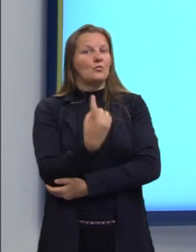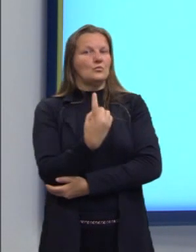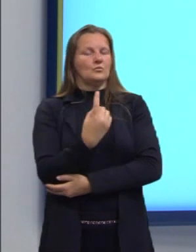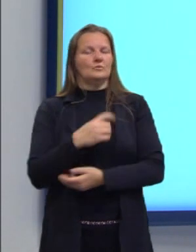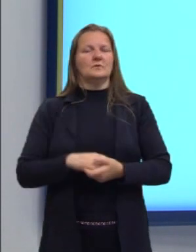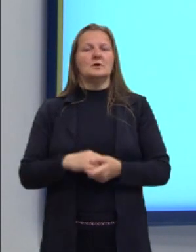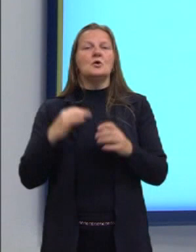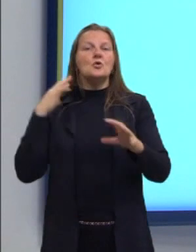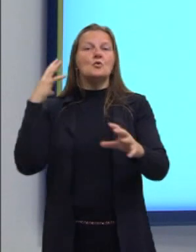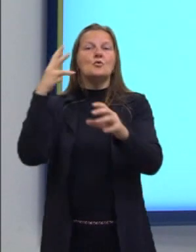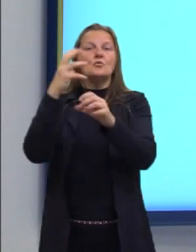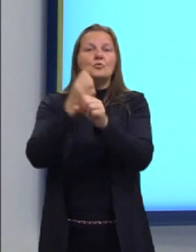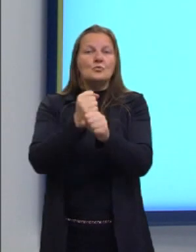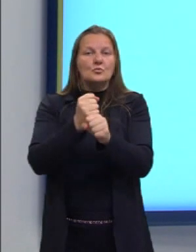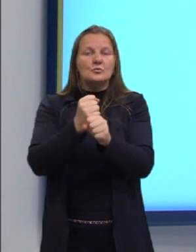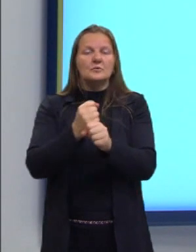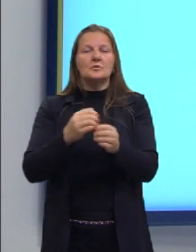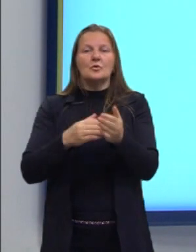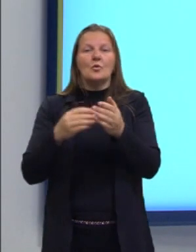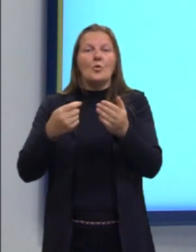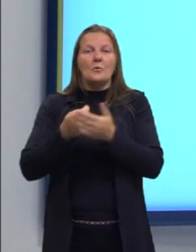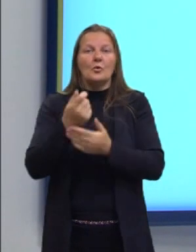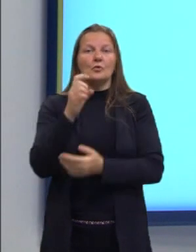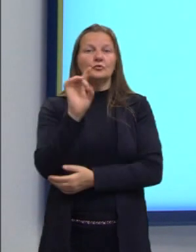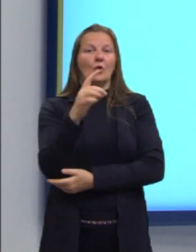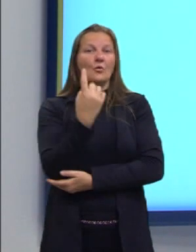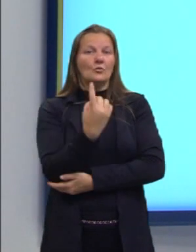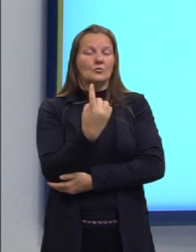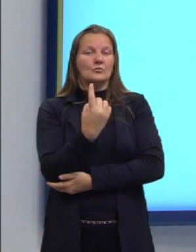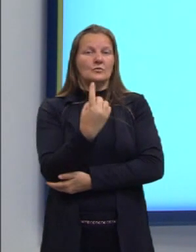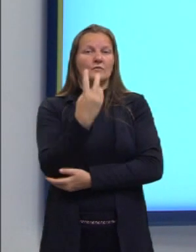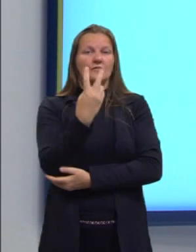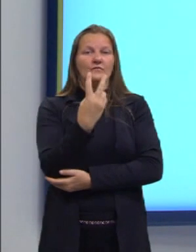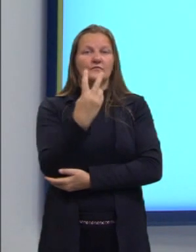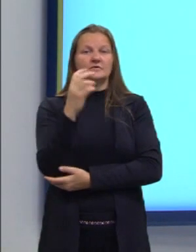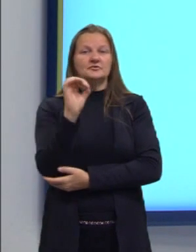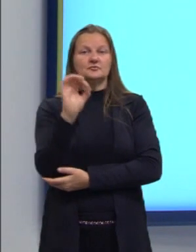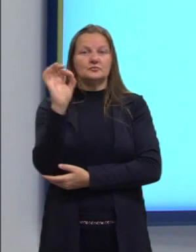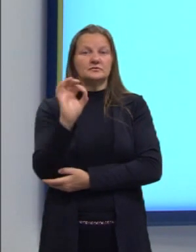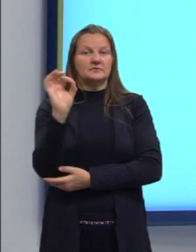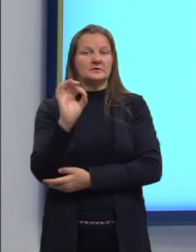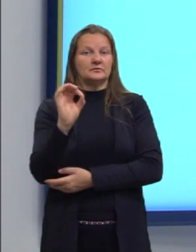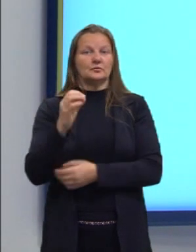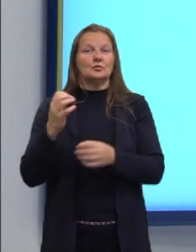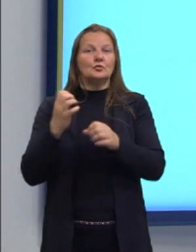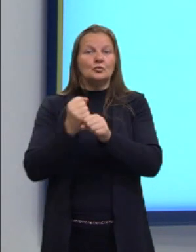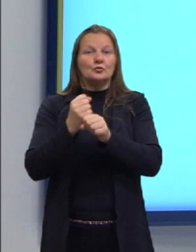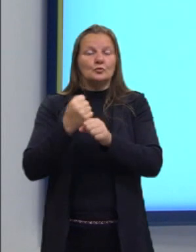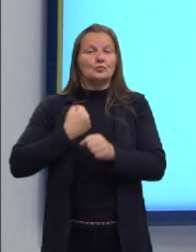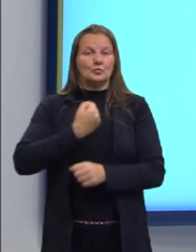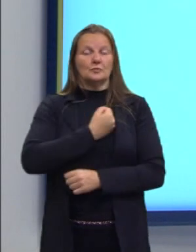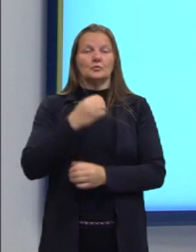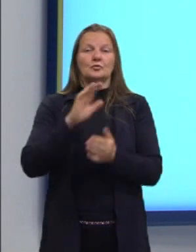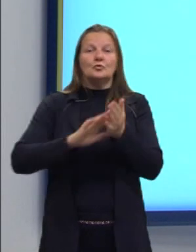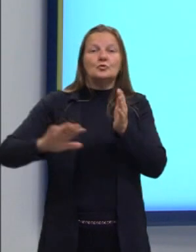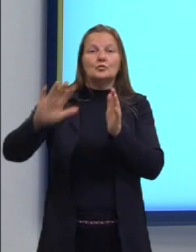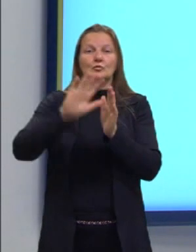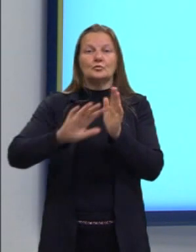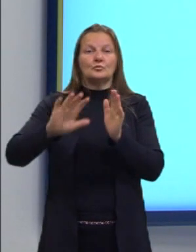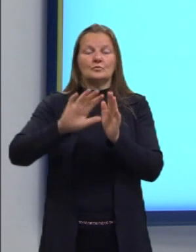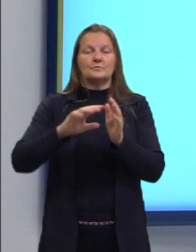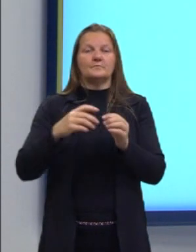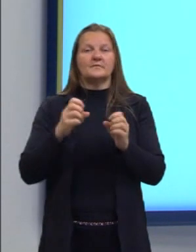O total de alunos que comprou um único bilhete era de 20% do número total de bilhetes vendidos